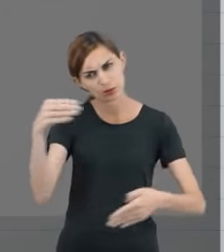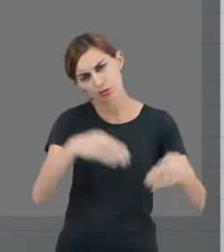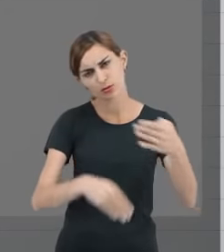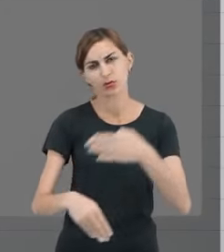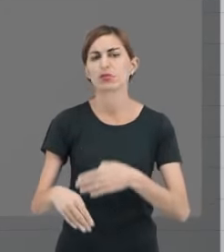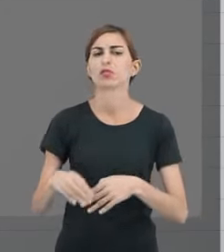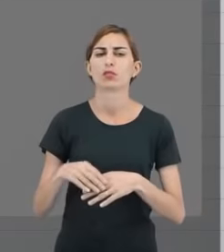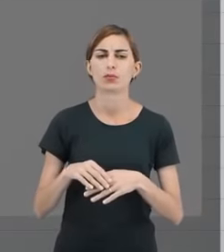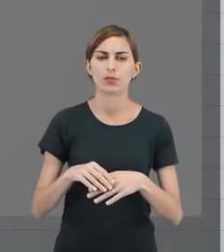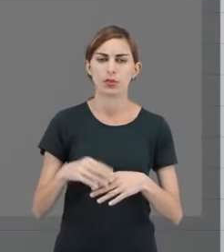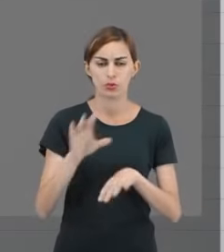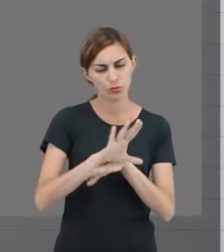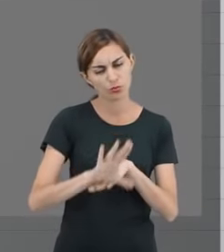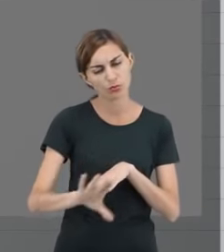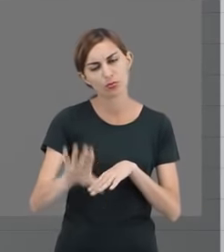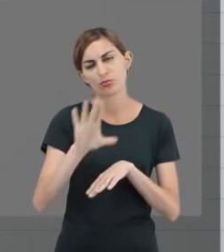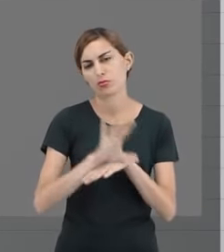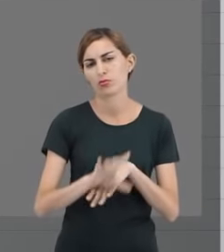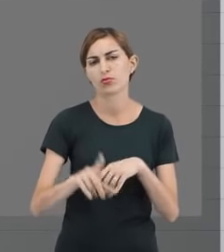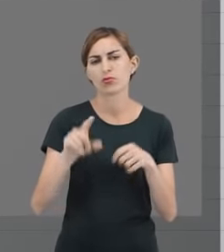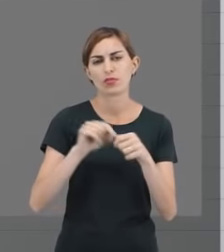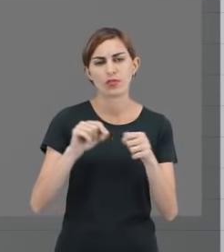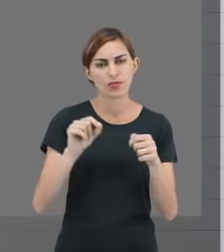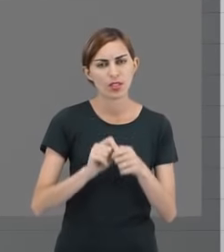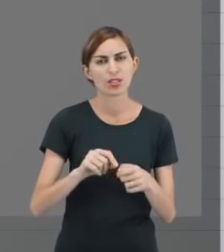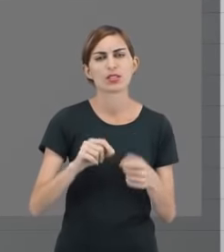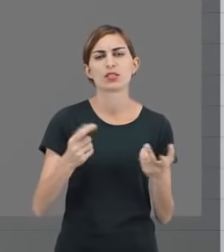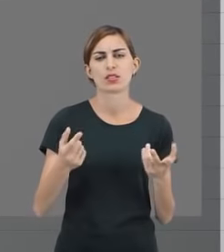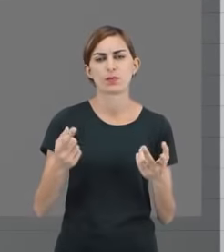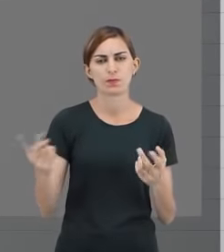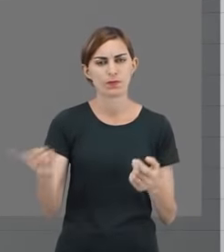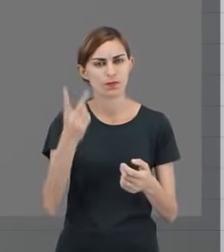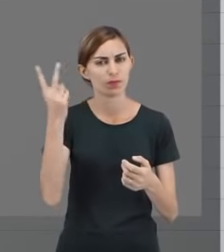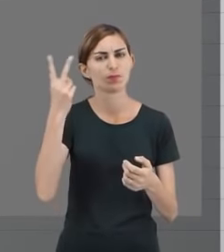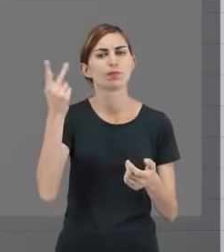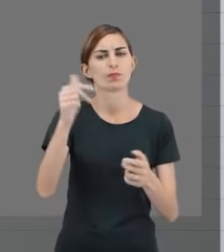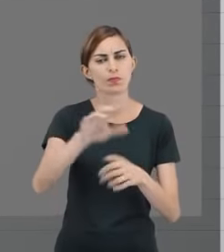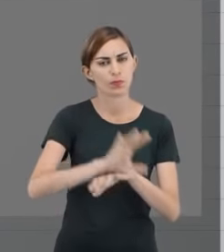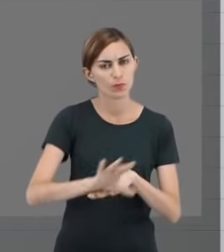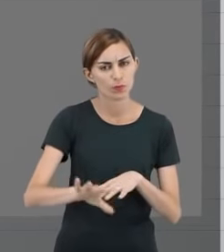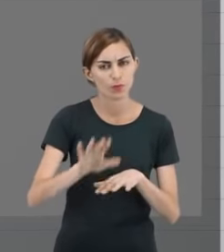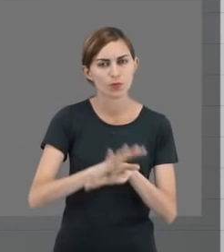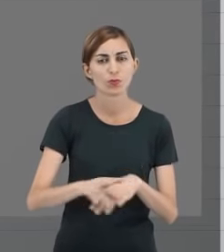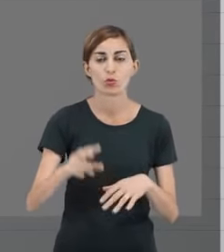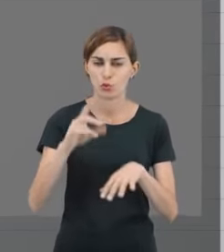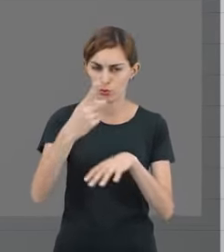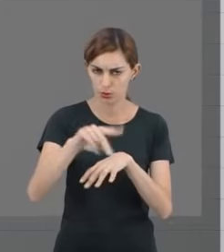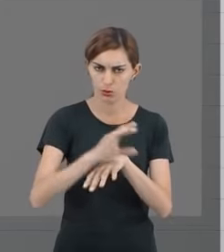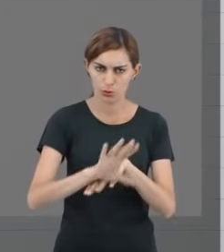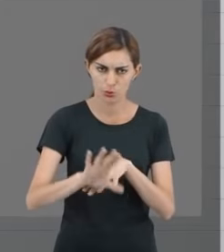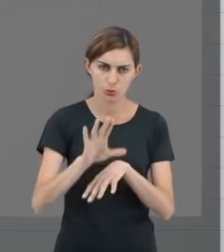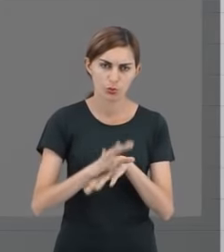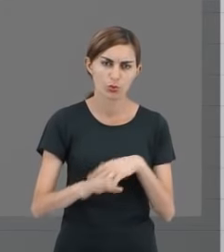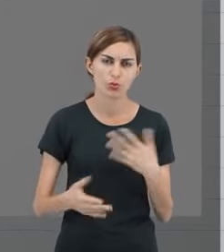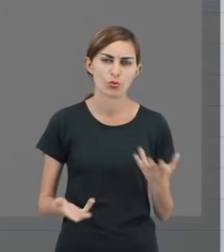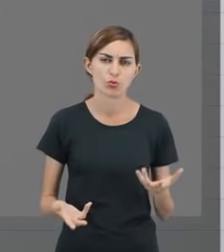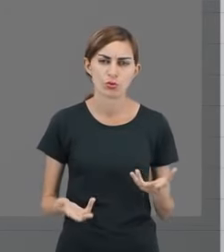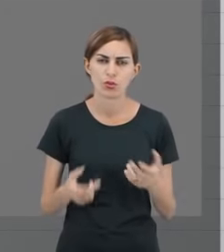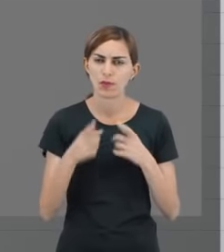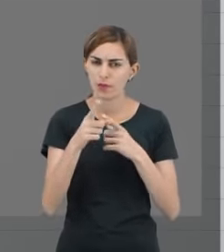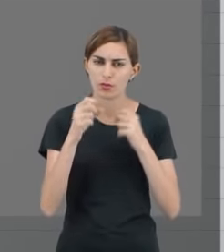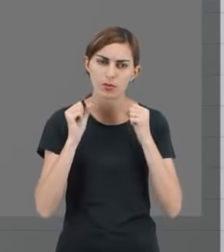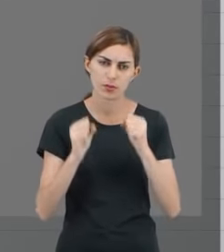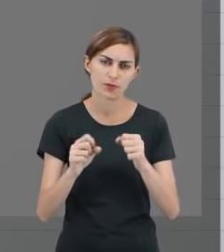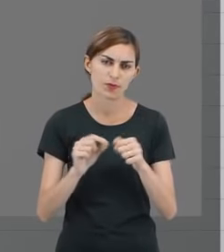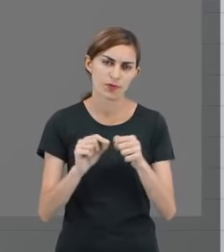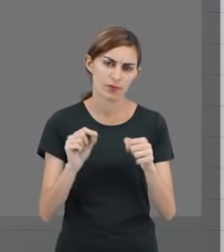participem desse curso. Façam ele valer a pena para vocês. Esse curso, você vai